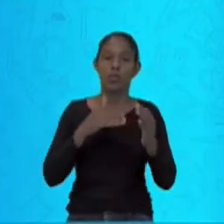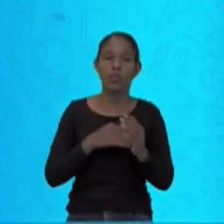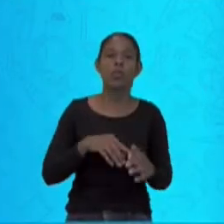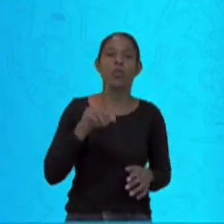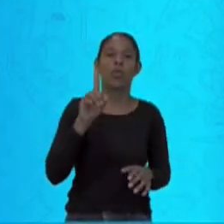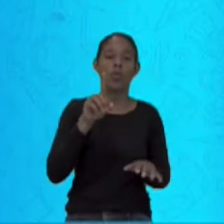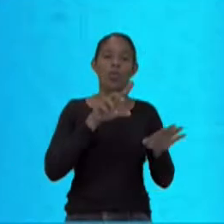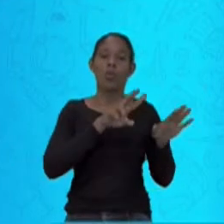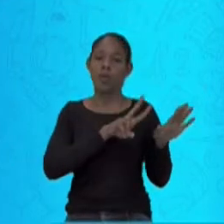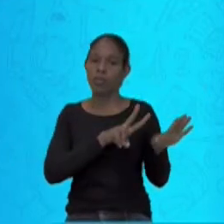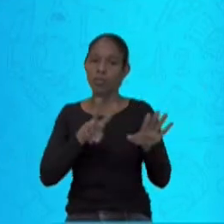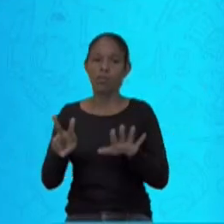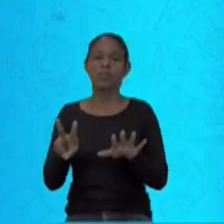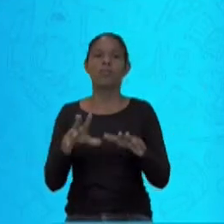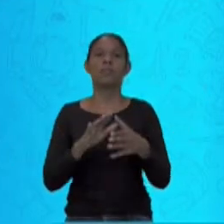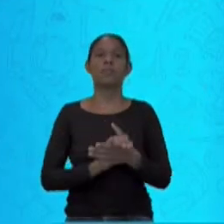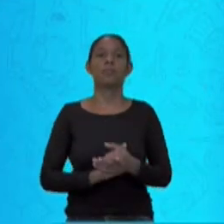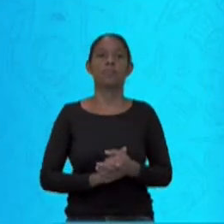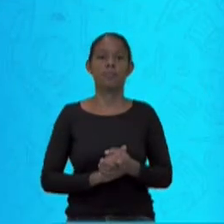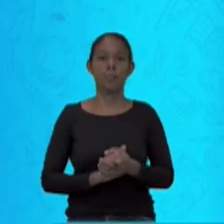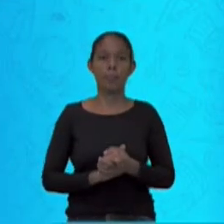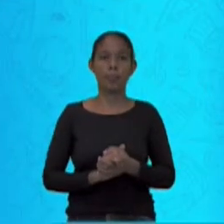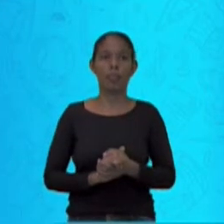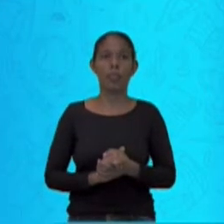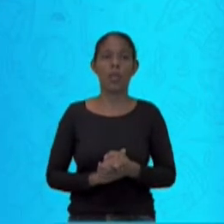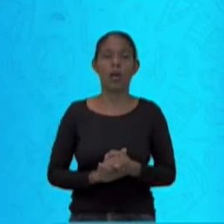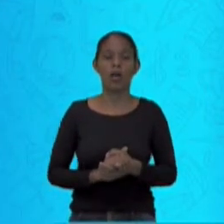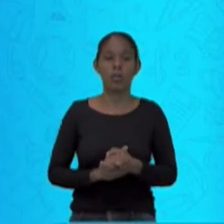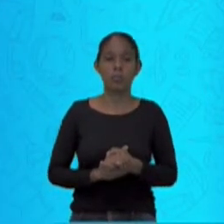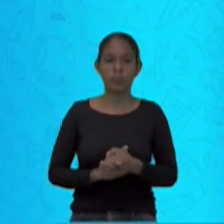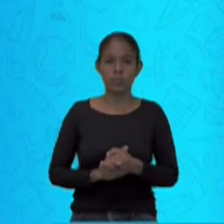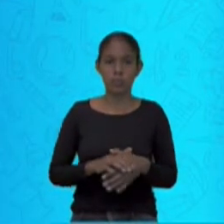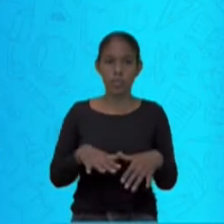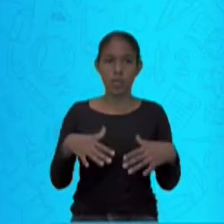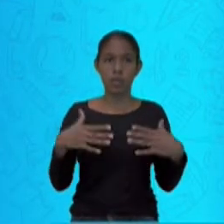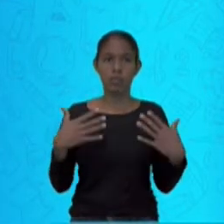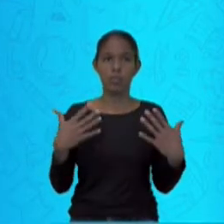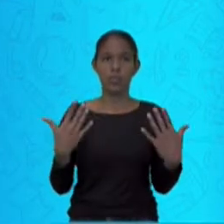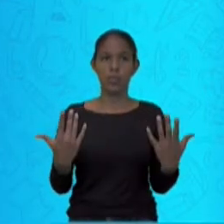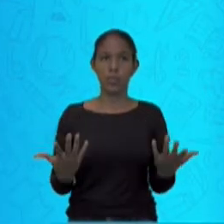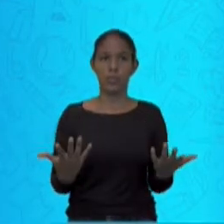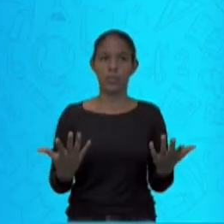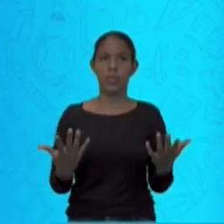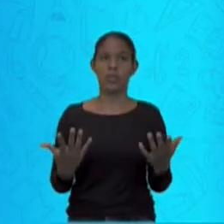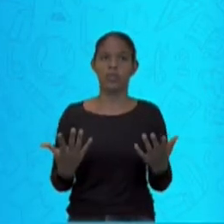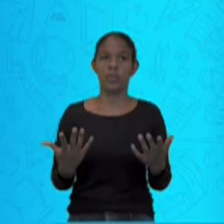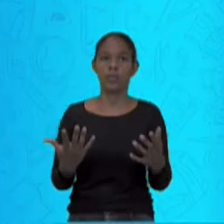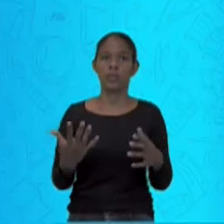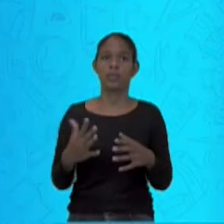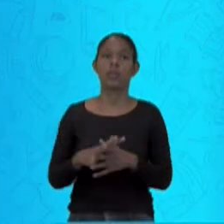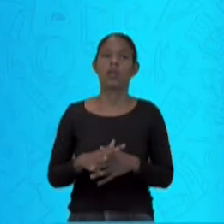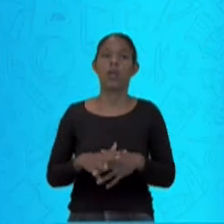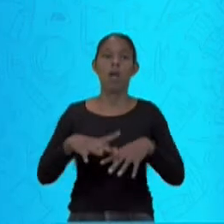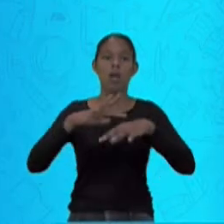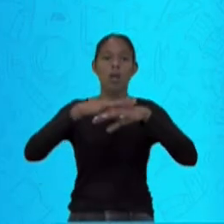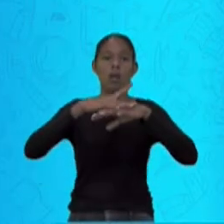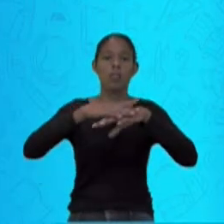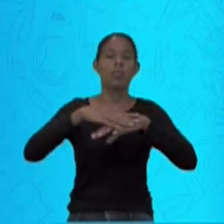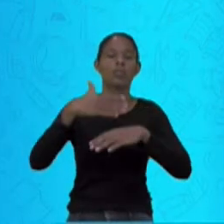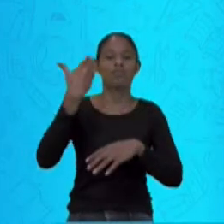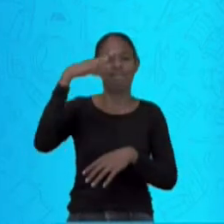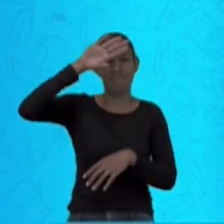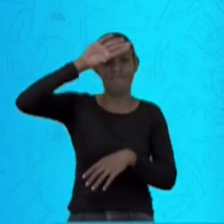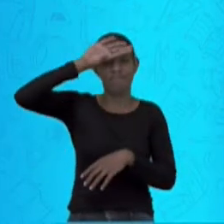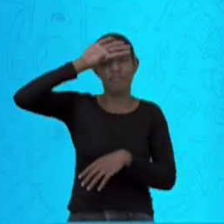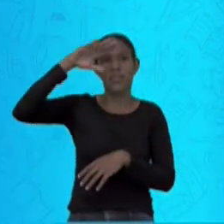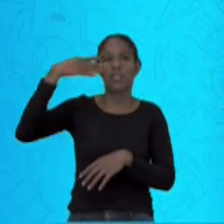Definição Doença febril, aguda, que pode apresentar um amplo espectro clínico, enquanto a maioria dos pacientes